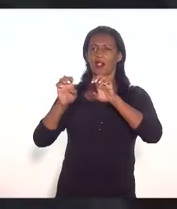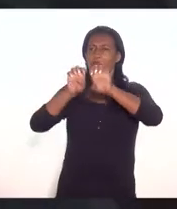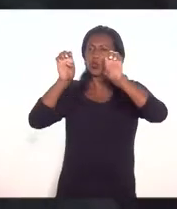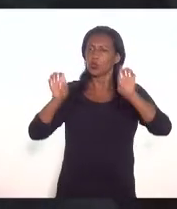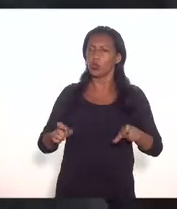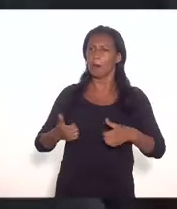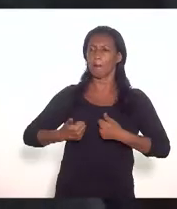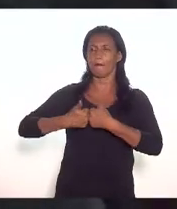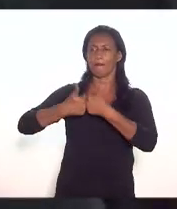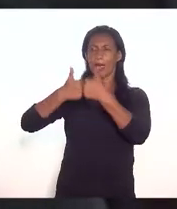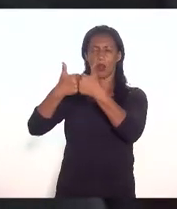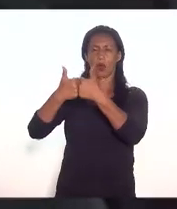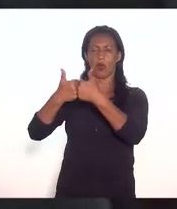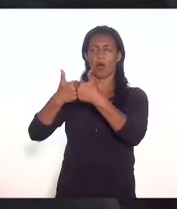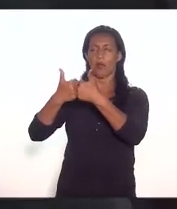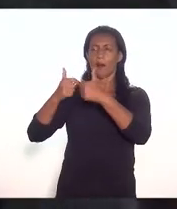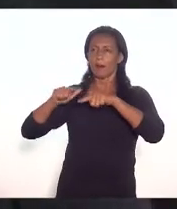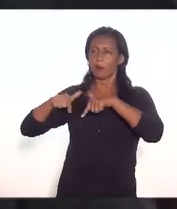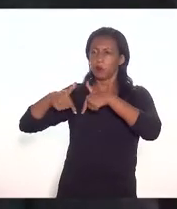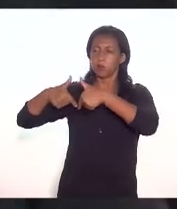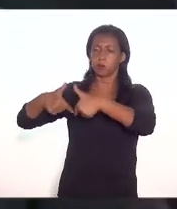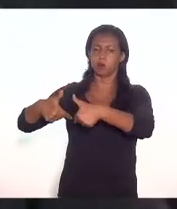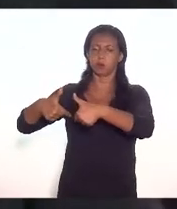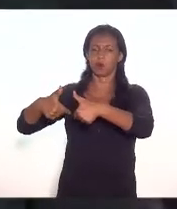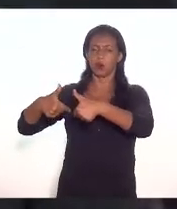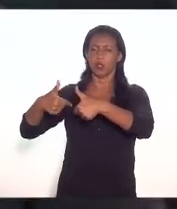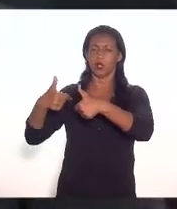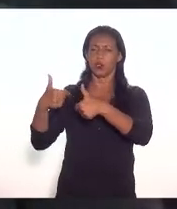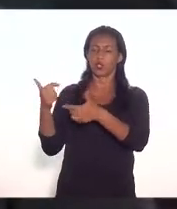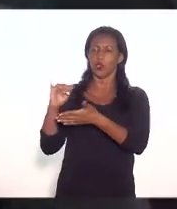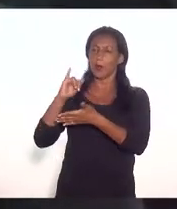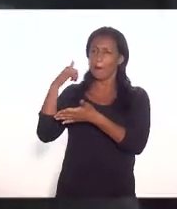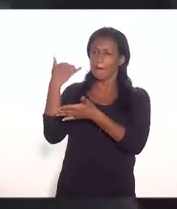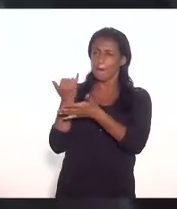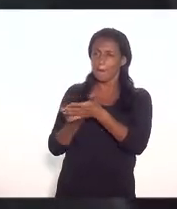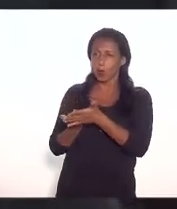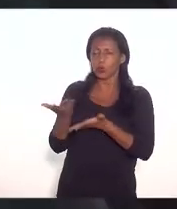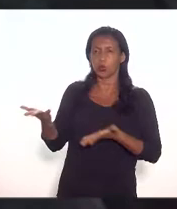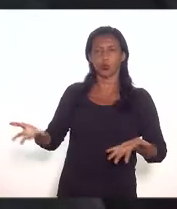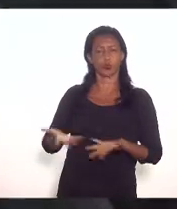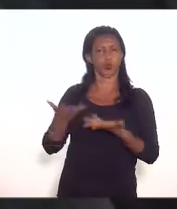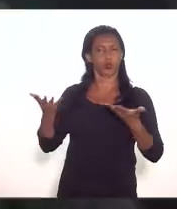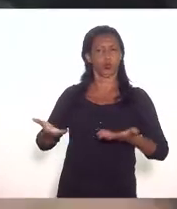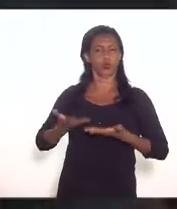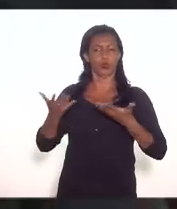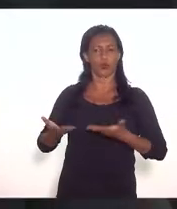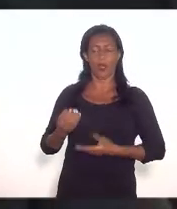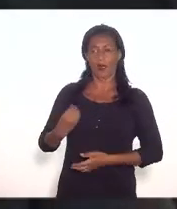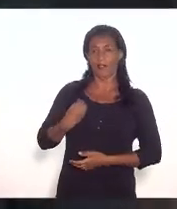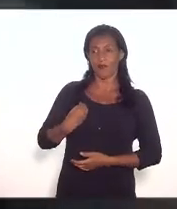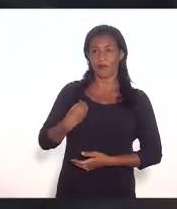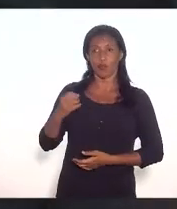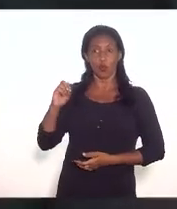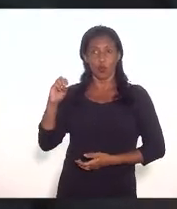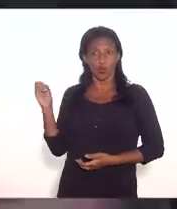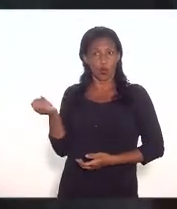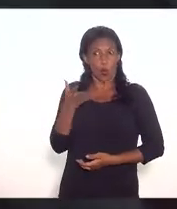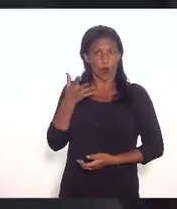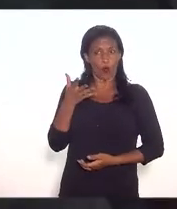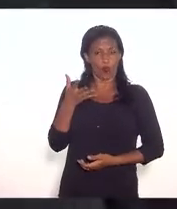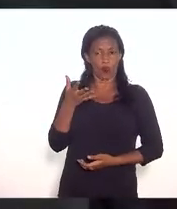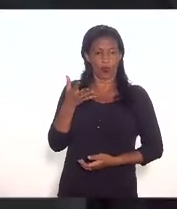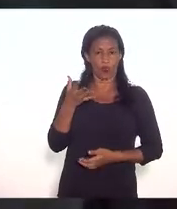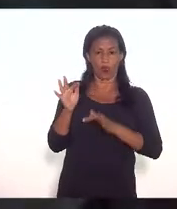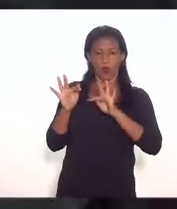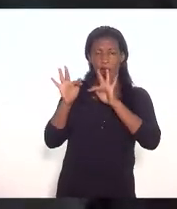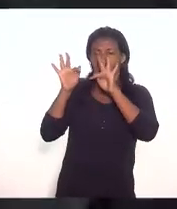práxis de um procedimento tributário estimulador a vinda de novos voos que é o que interessa ao fim